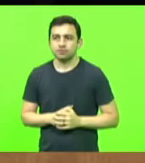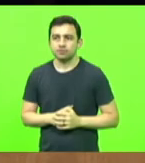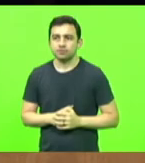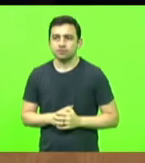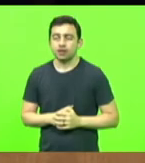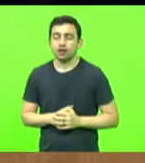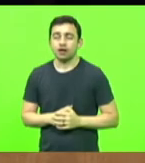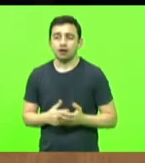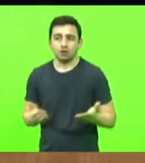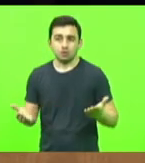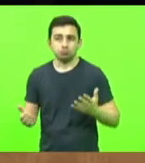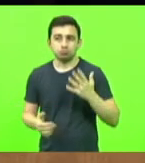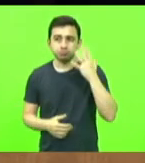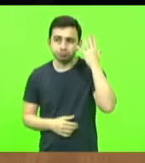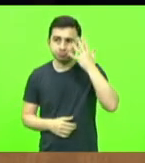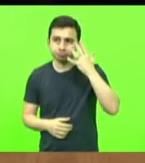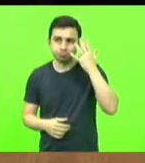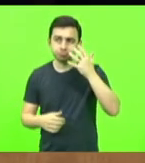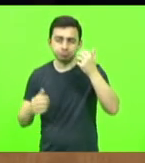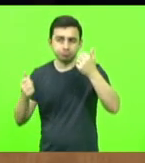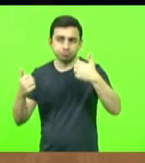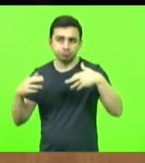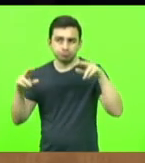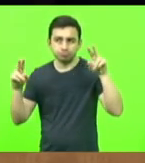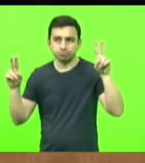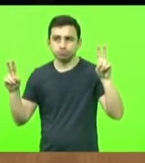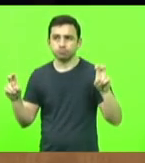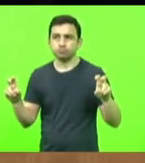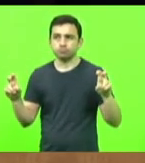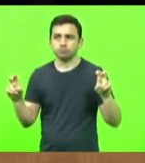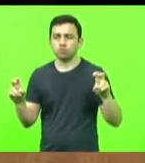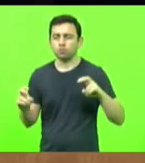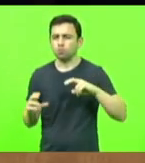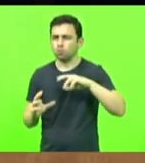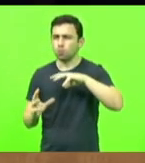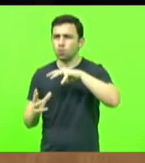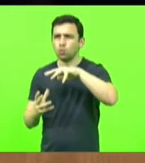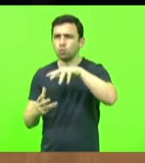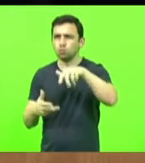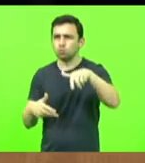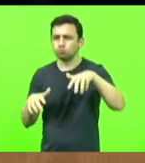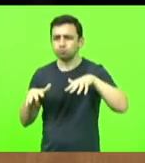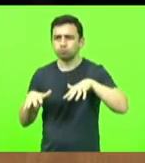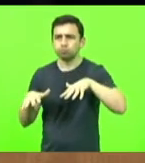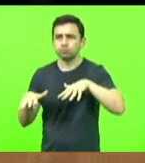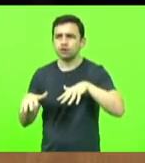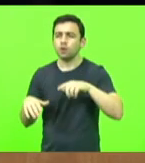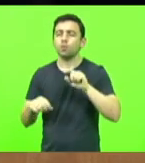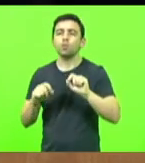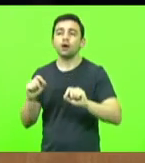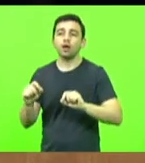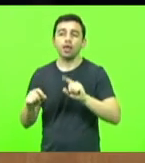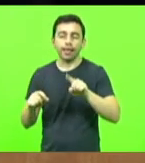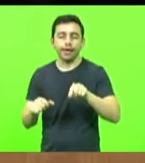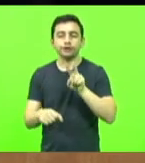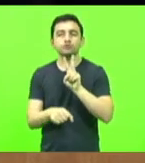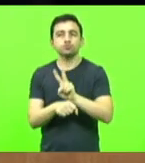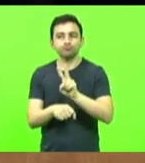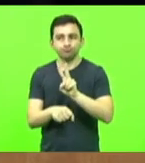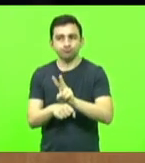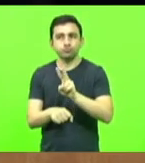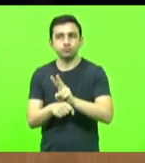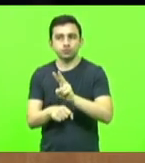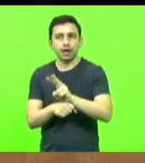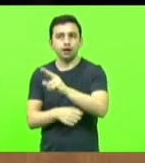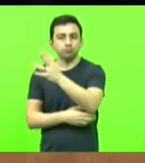a esta tribuna hoje é um assunto que tem mobilizado o mundo todo. Quero falar de preservação ambiental. Quero